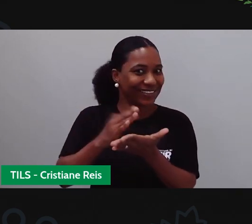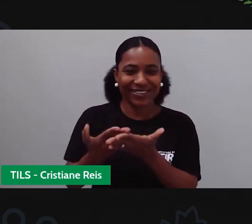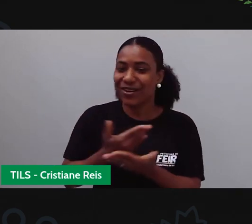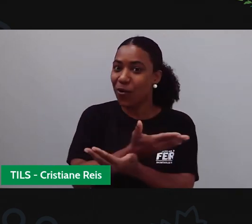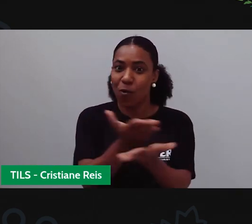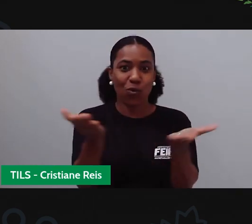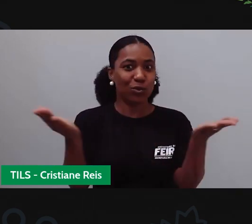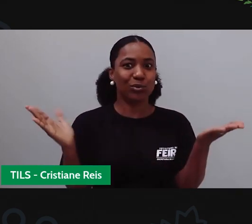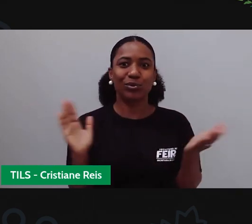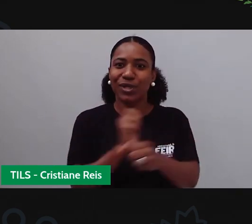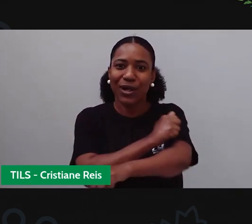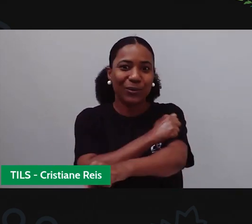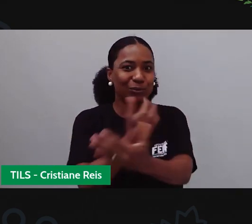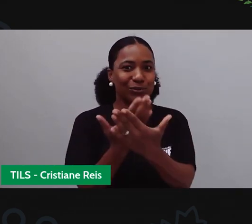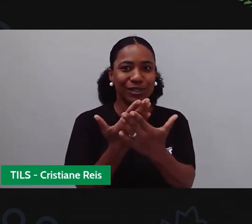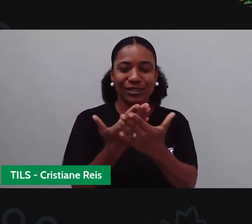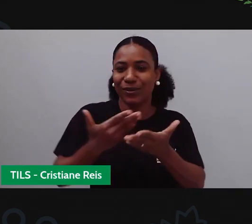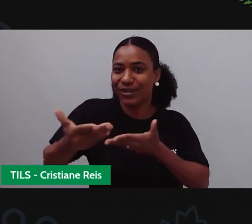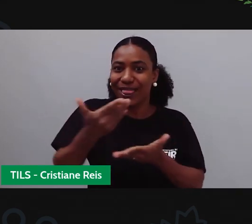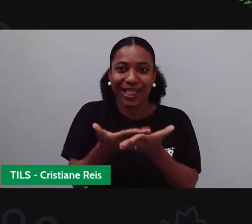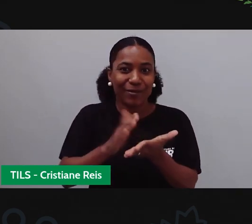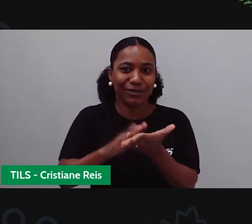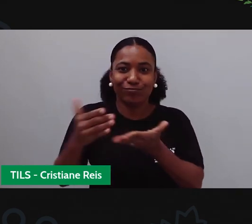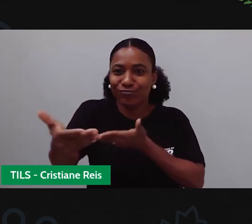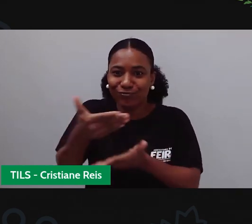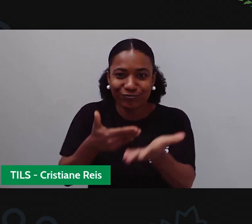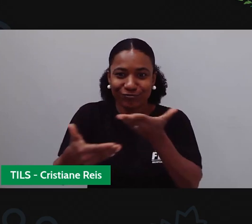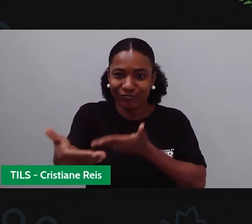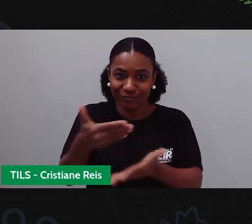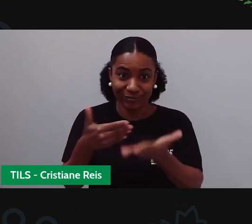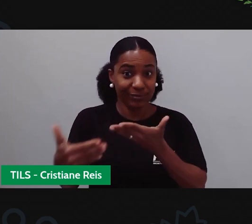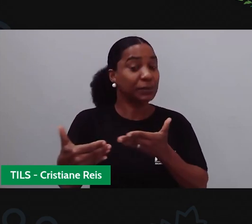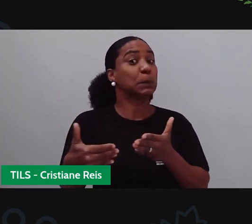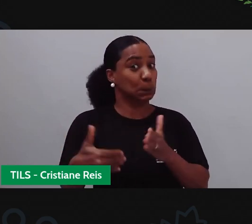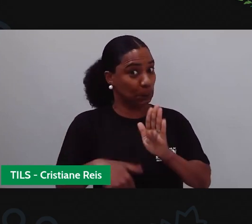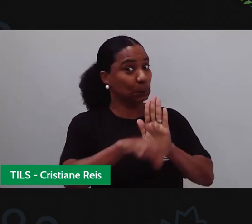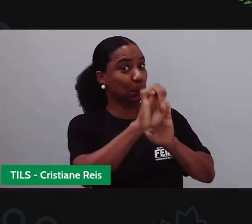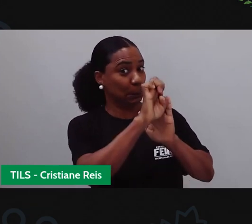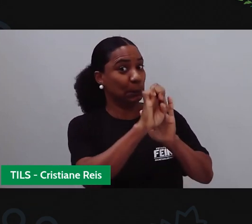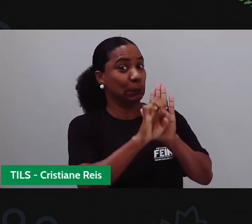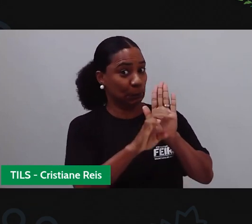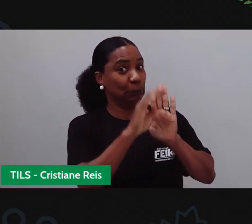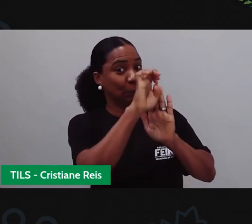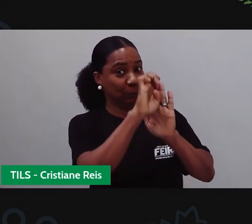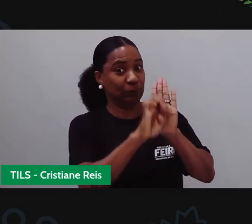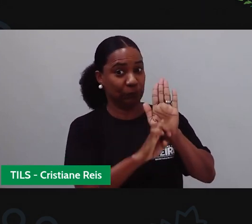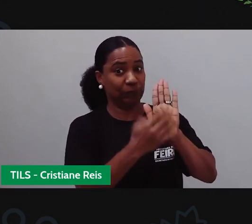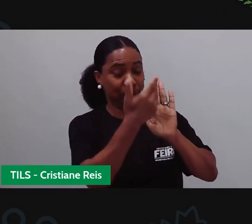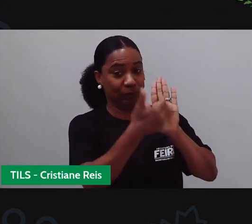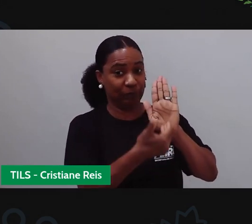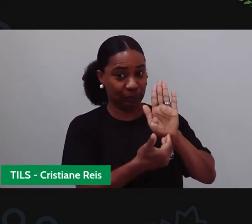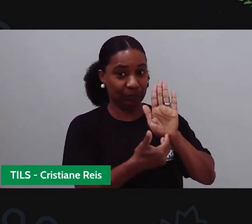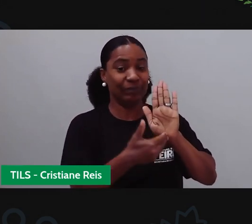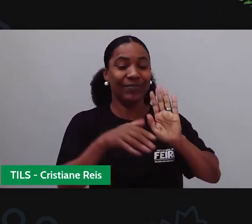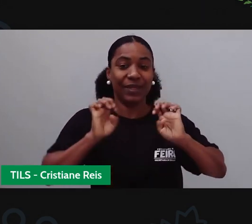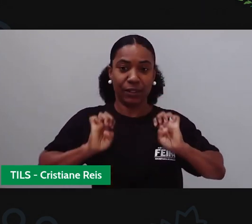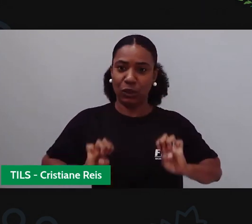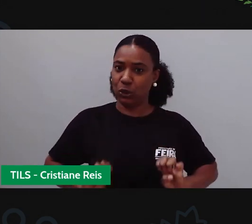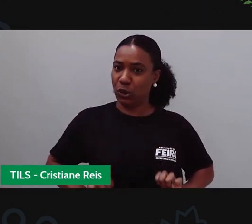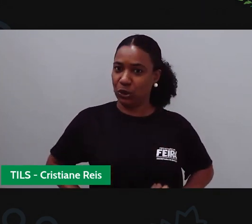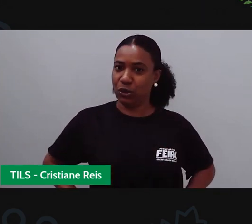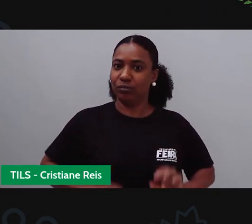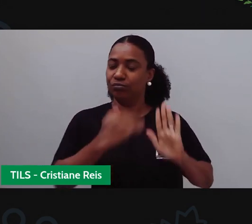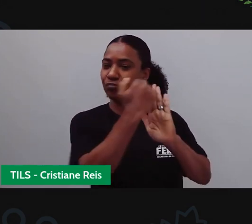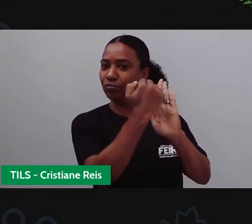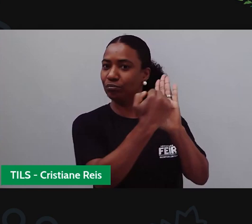a interação do intérprete, tá? Mas Cris disse que existe um código e que ela não vai conversar. Mas pro Maria, ela é